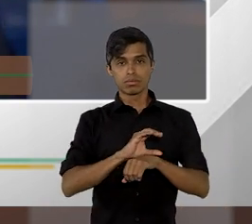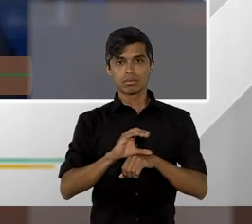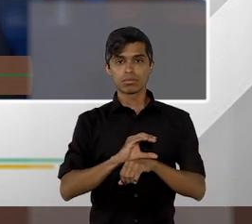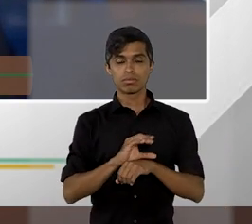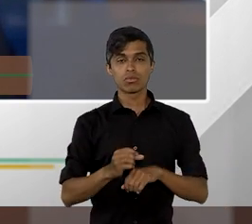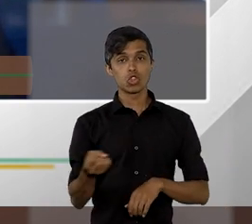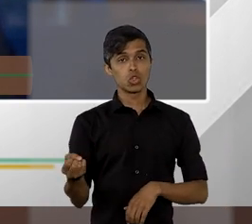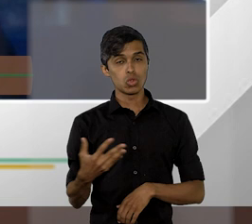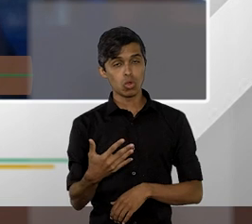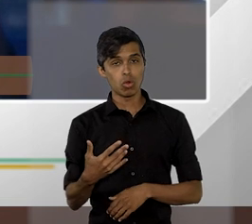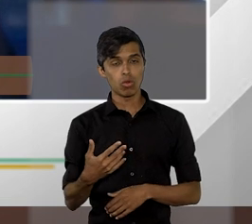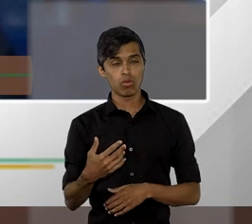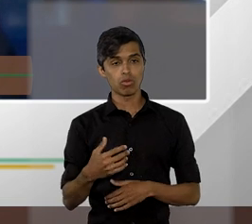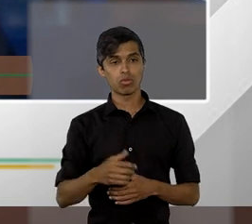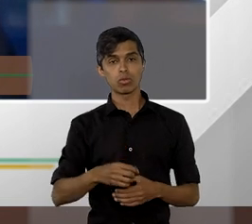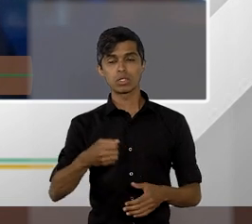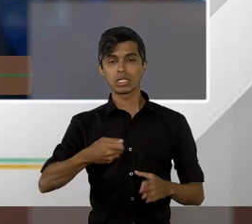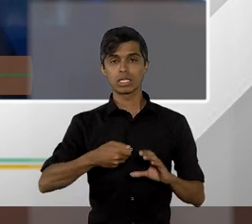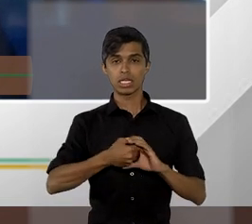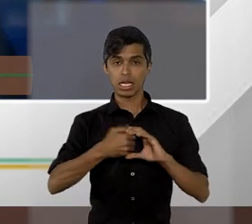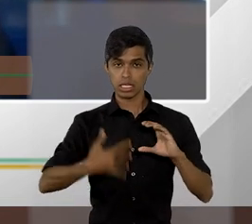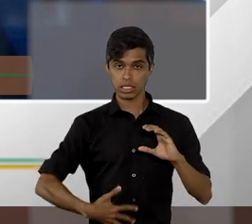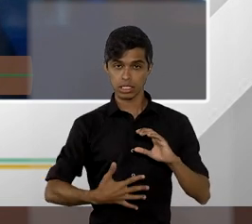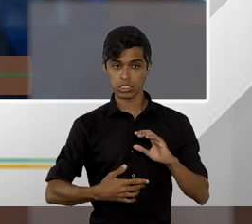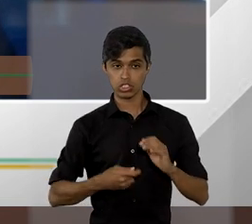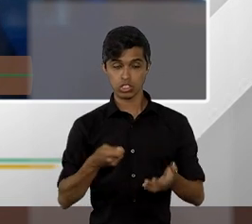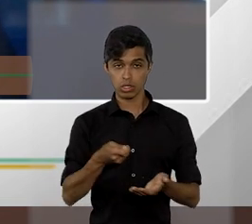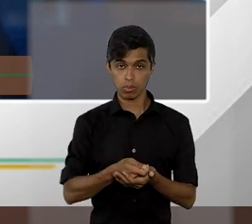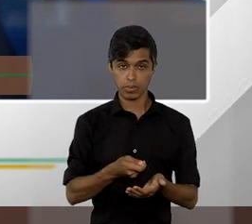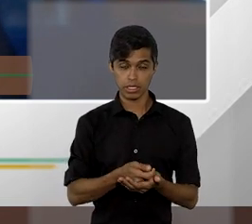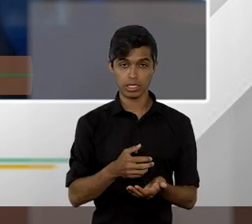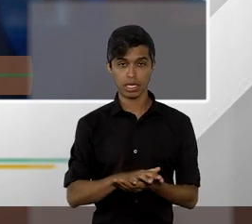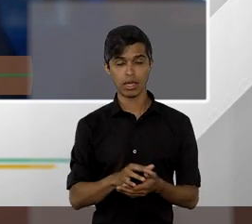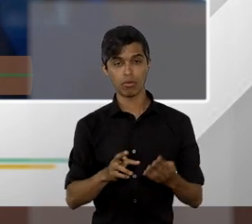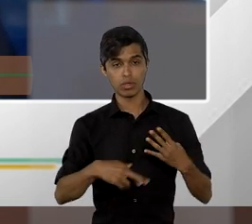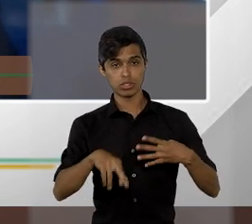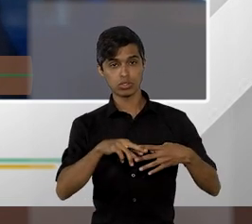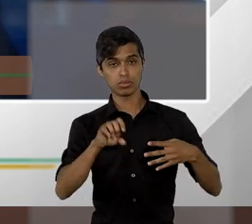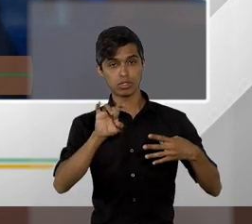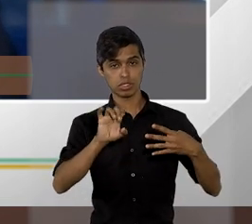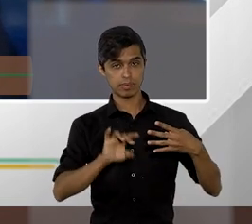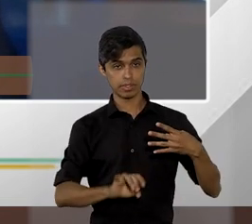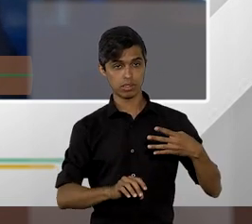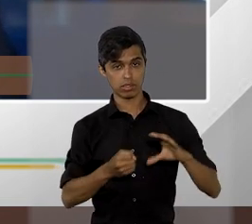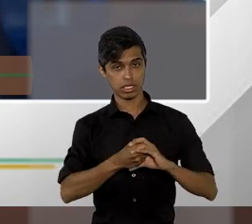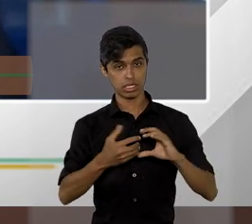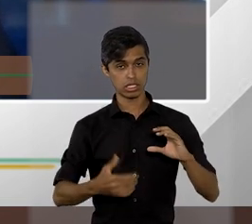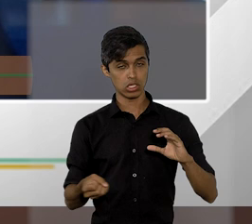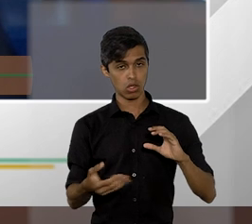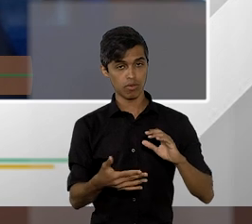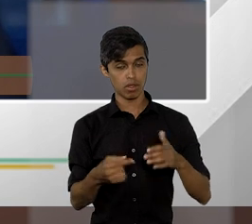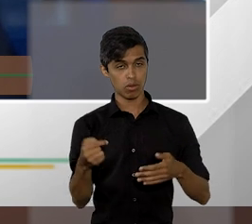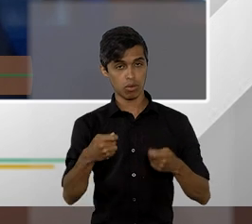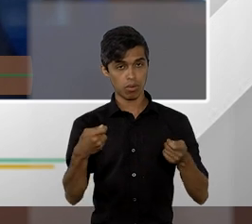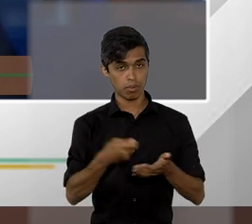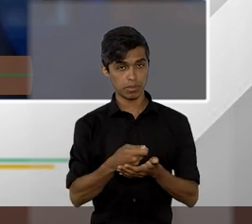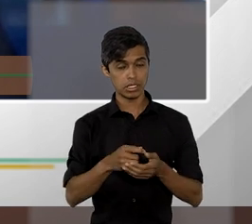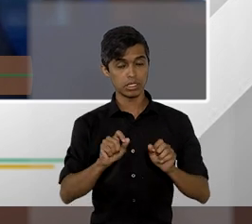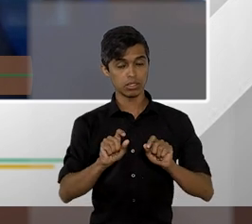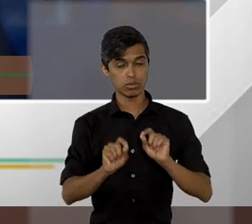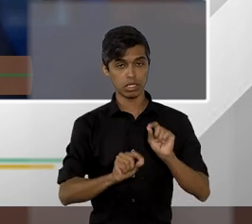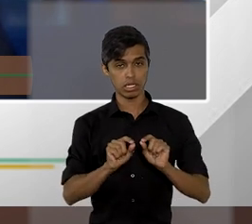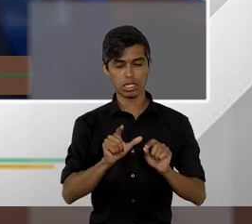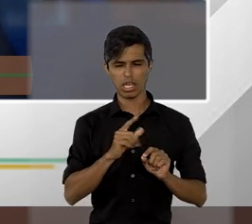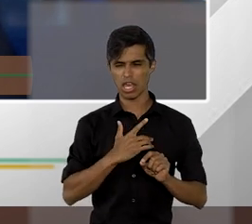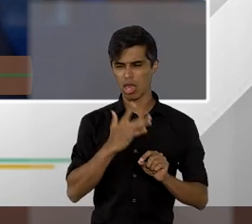requisito, desse requisito de admissibilidade ao recurso especial, me parece que tem como objetivo, e nisso